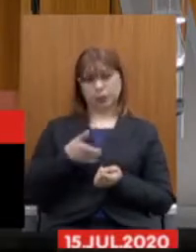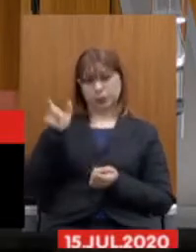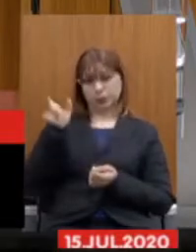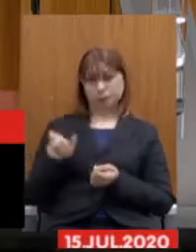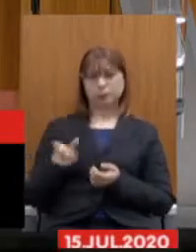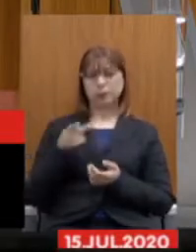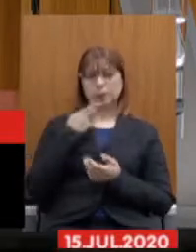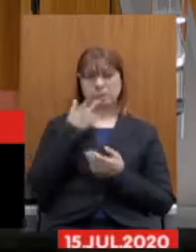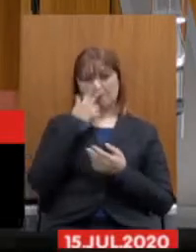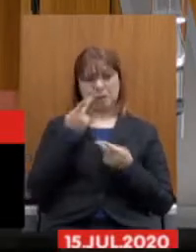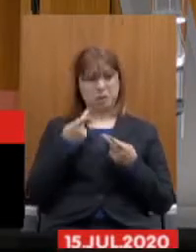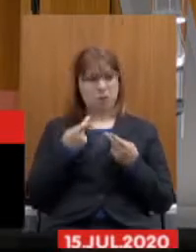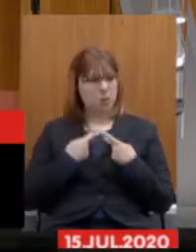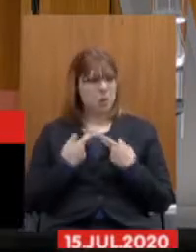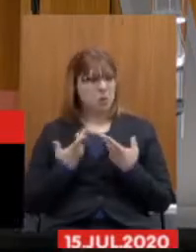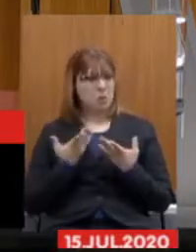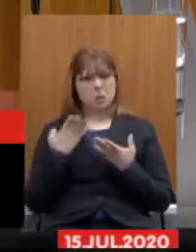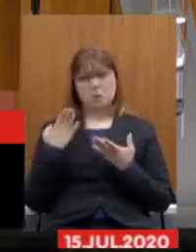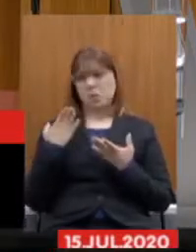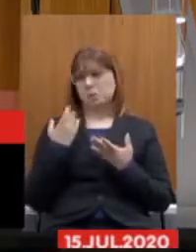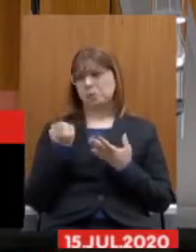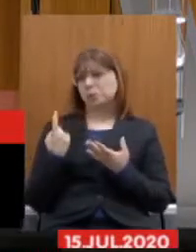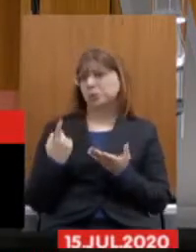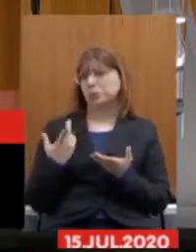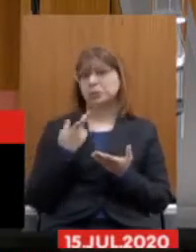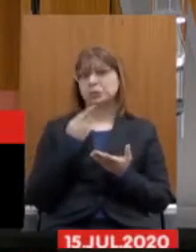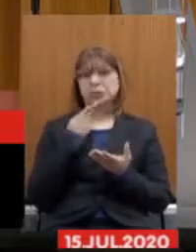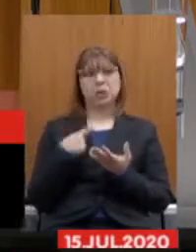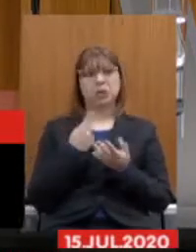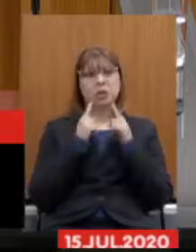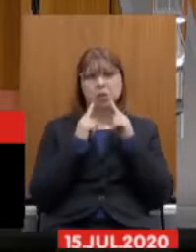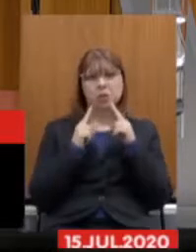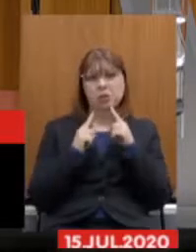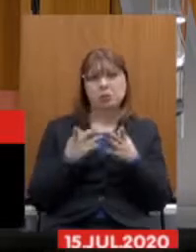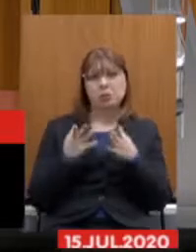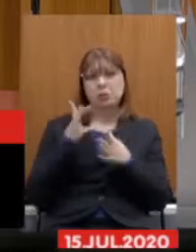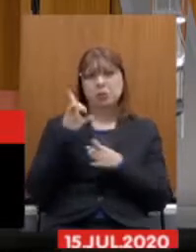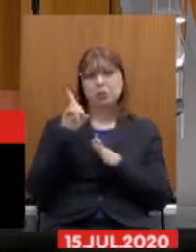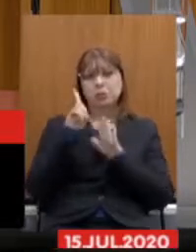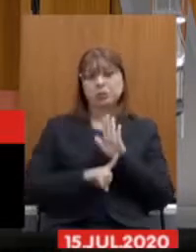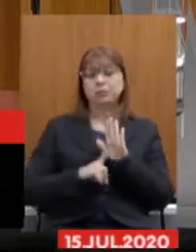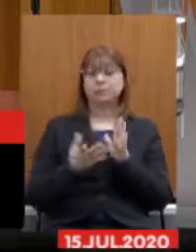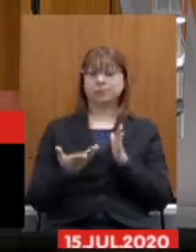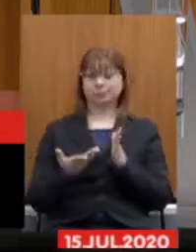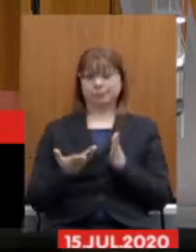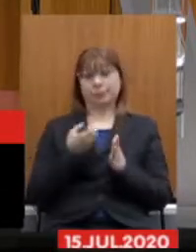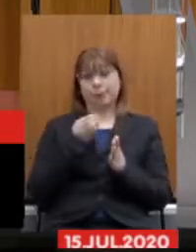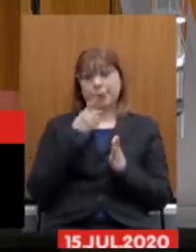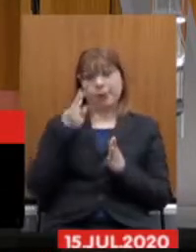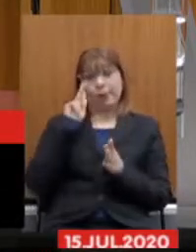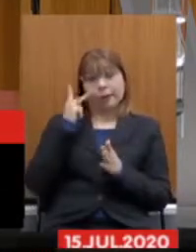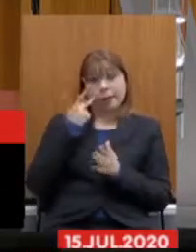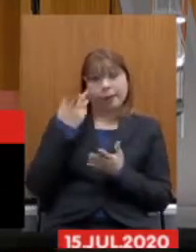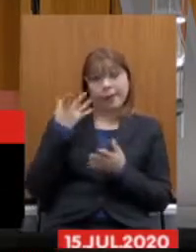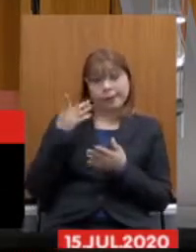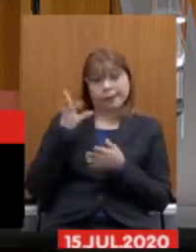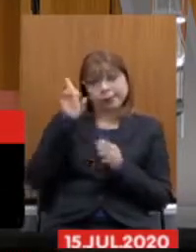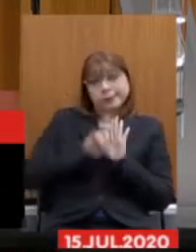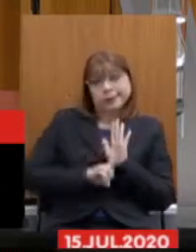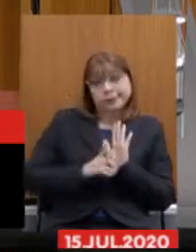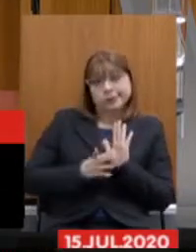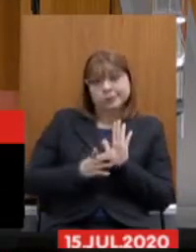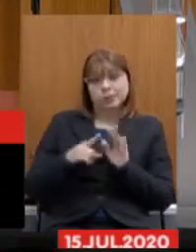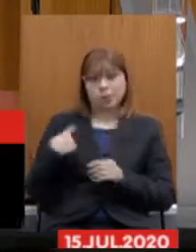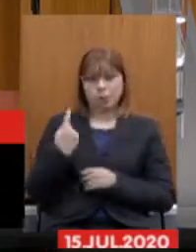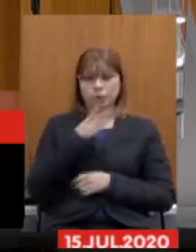ofensivo estarmos aqui reclamando por direitos pelo menos ele reconhece que é um direito e o servidor não tem